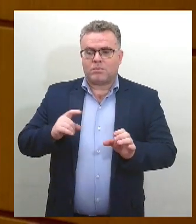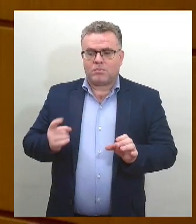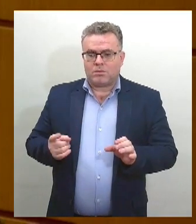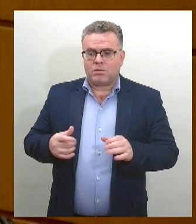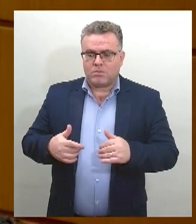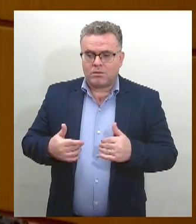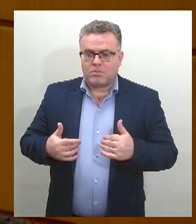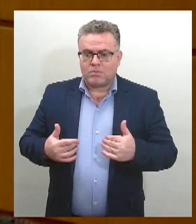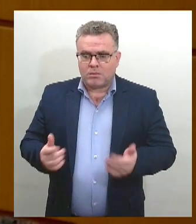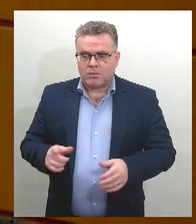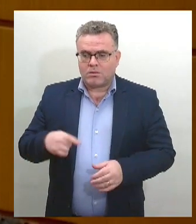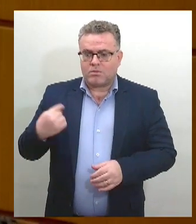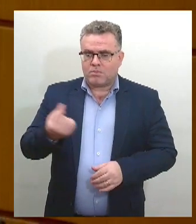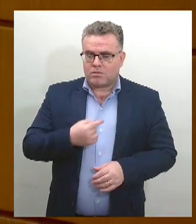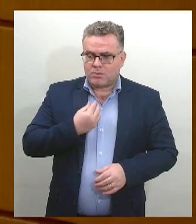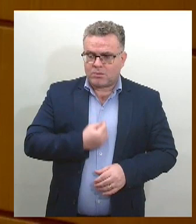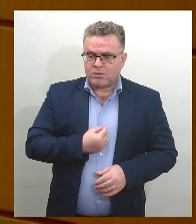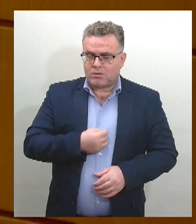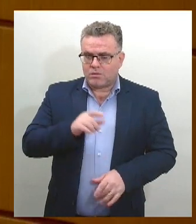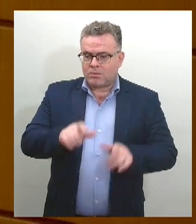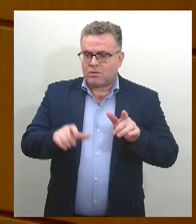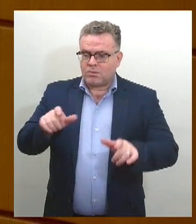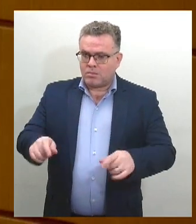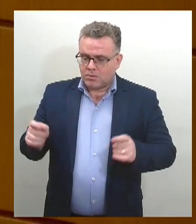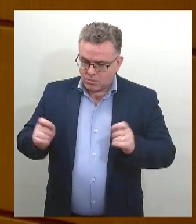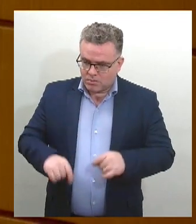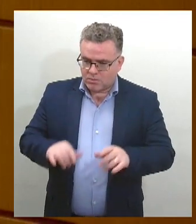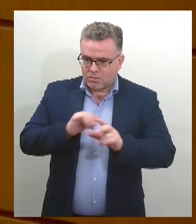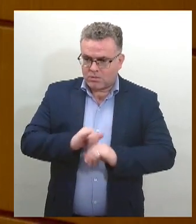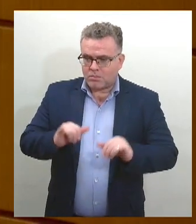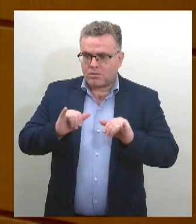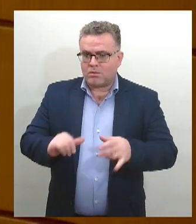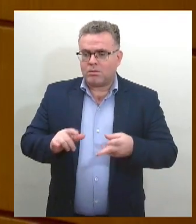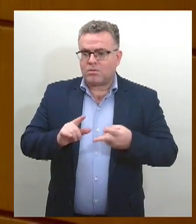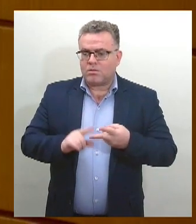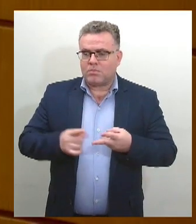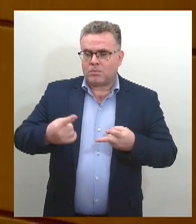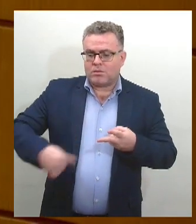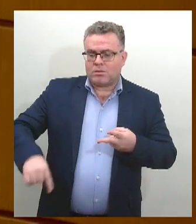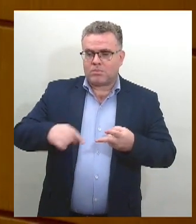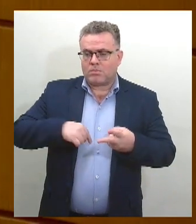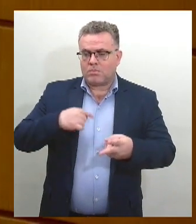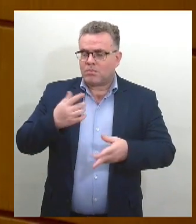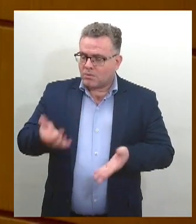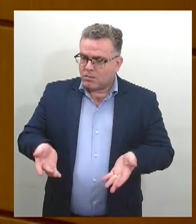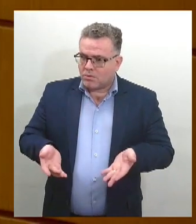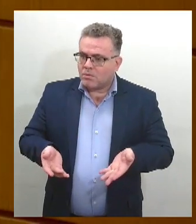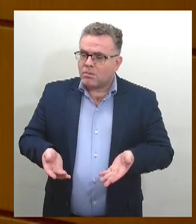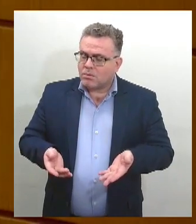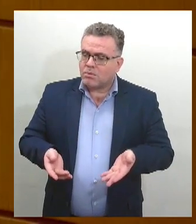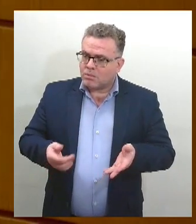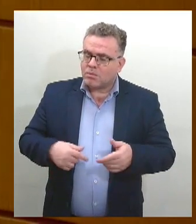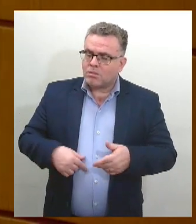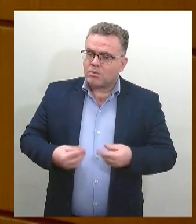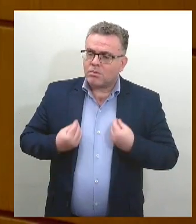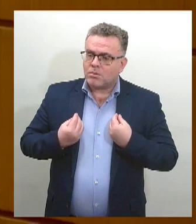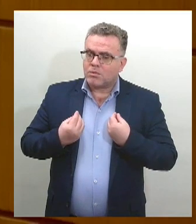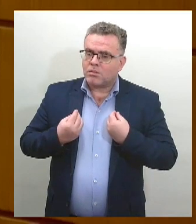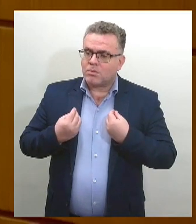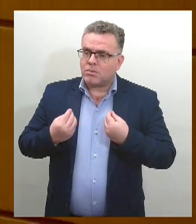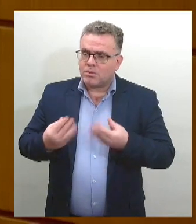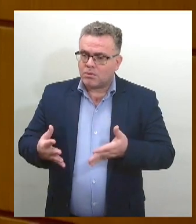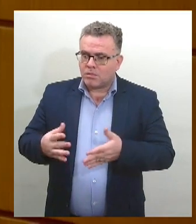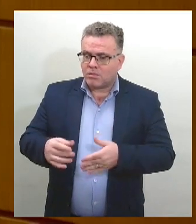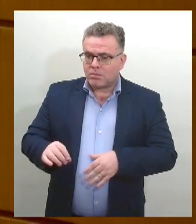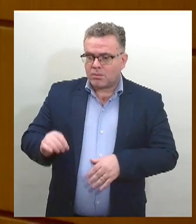corpos. A palavra que proferimos, a palavra que sai das nossas bocas, a palavra que reproduz o conhecimento fundamentado em ori, a